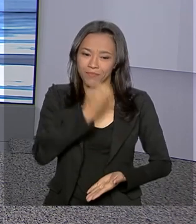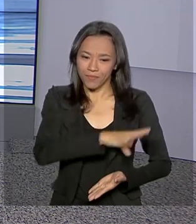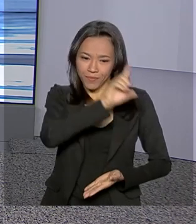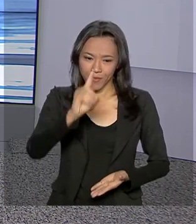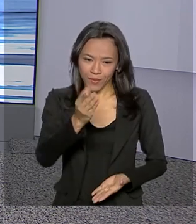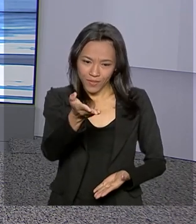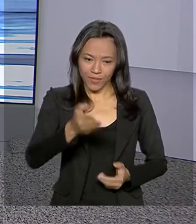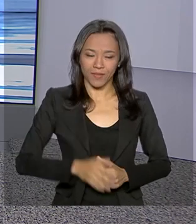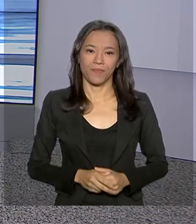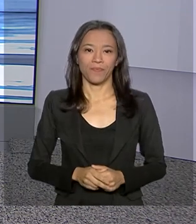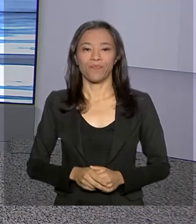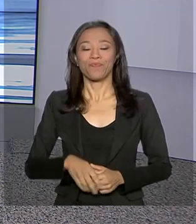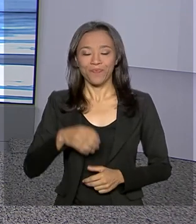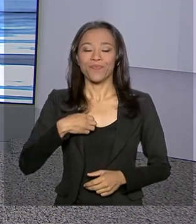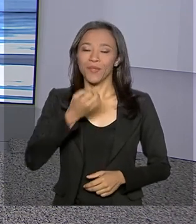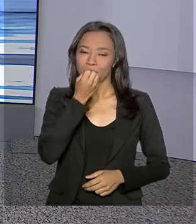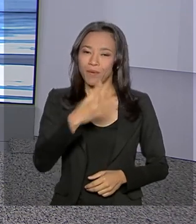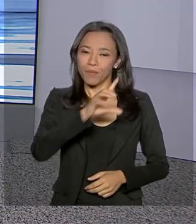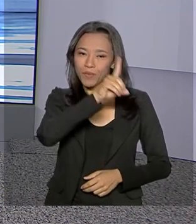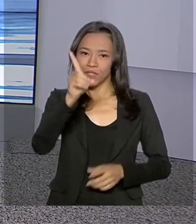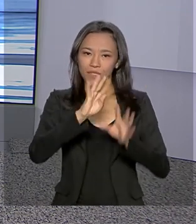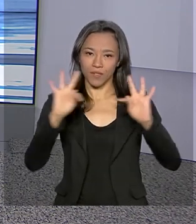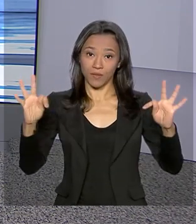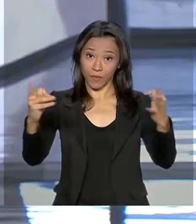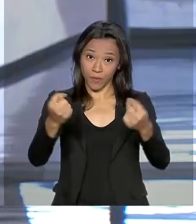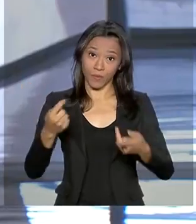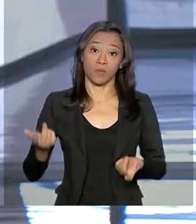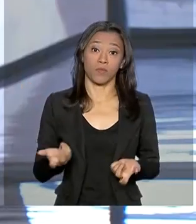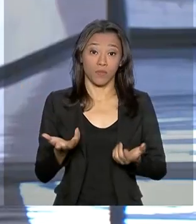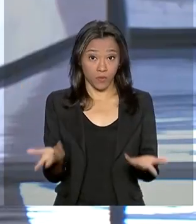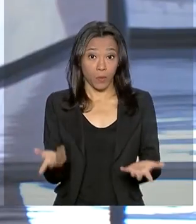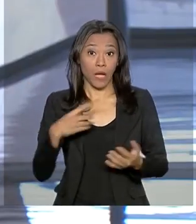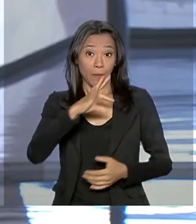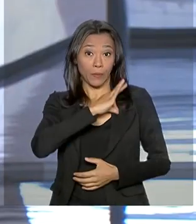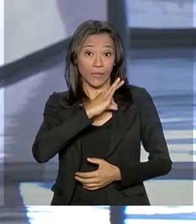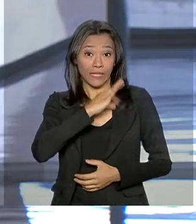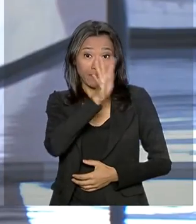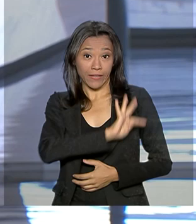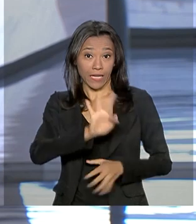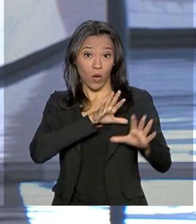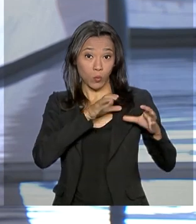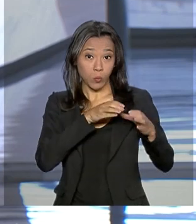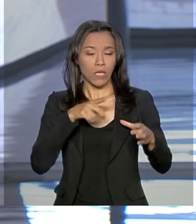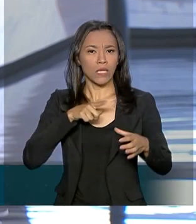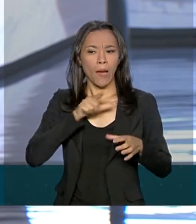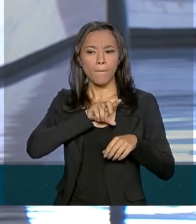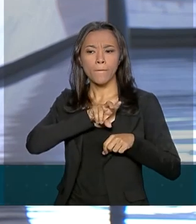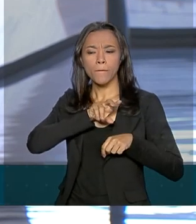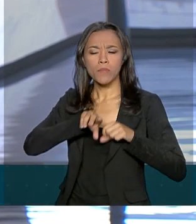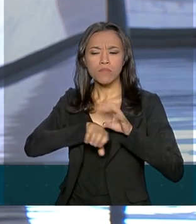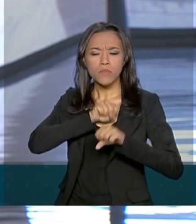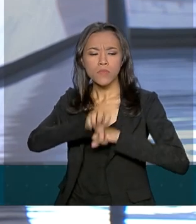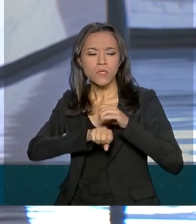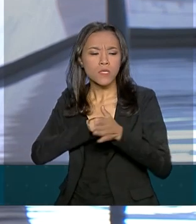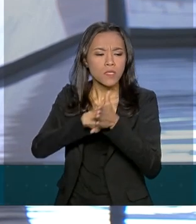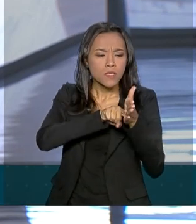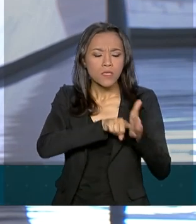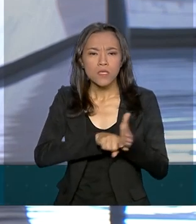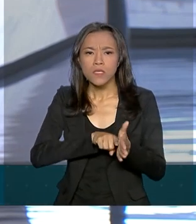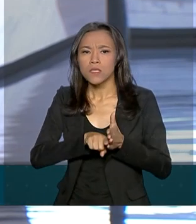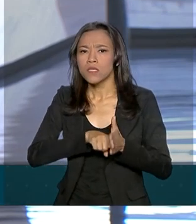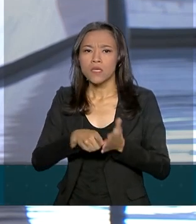você. Oi Renata, bom dia a você, bom dia a todos. Olha, a Polícia Federal ainda busca respostas para algumas perguntas.